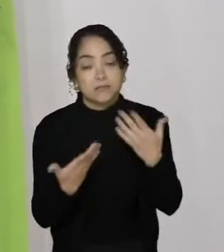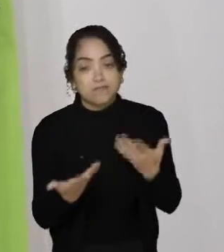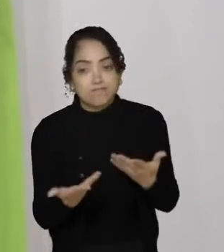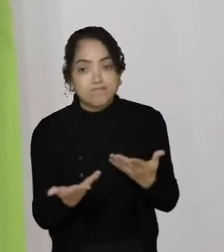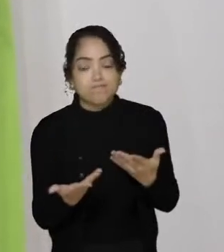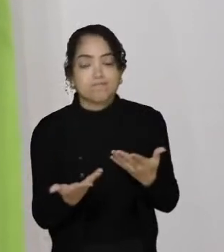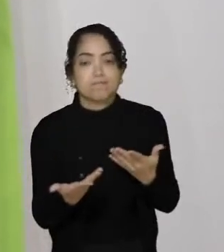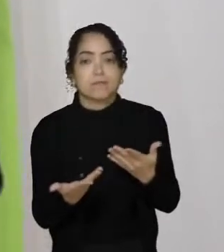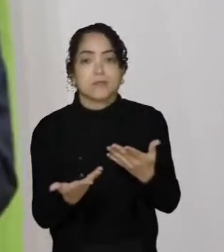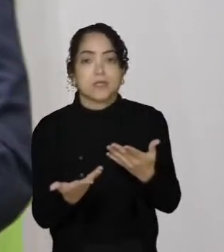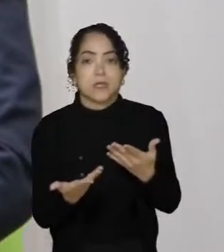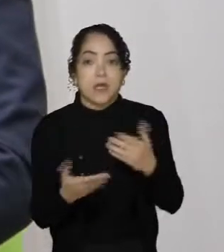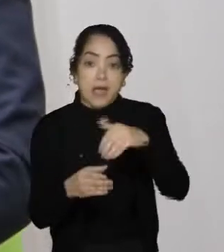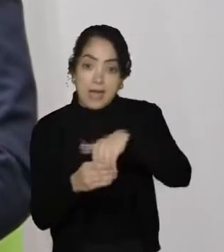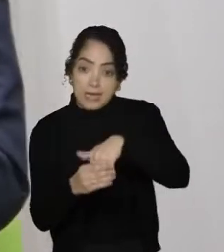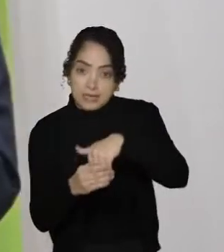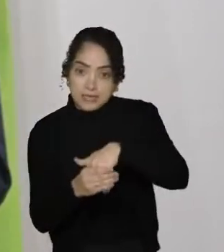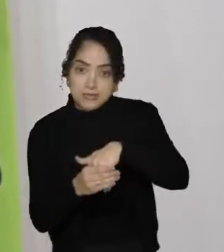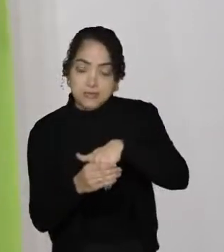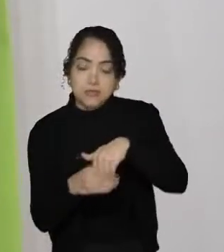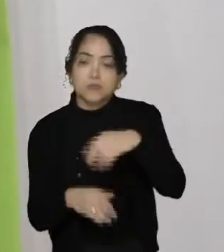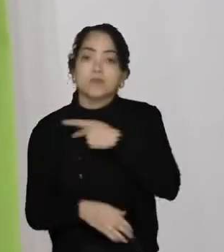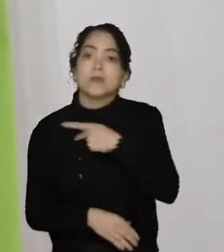a eleição do nosso presidente.